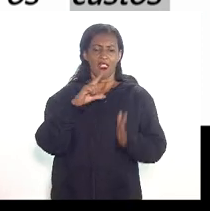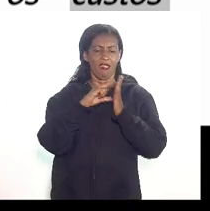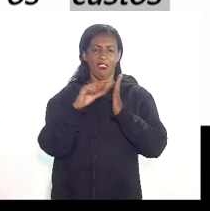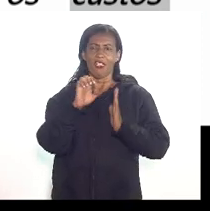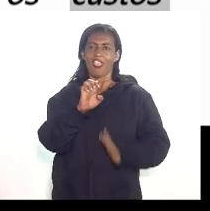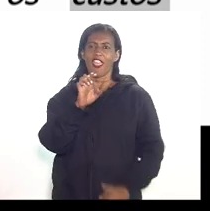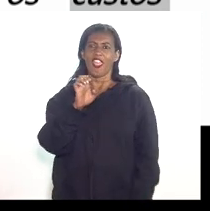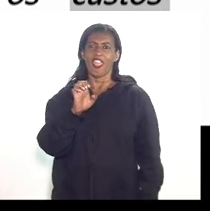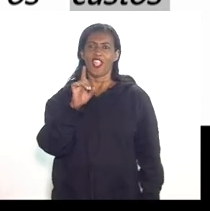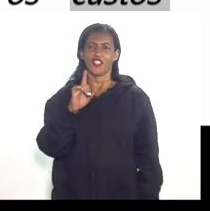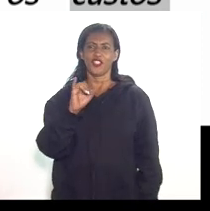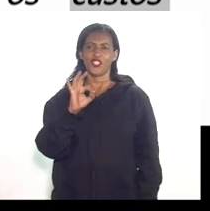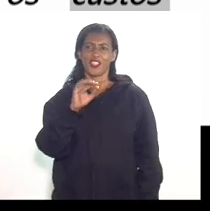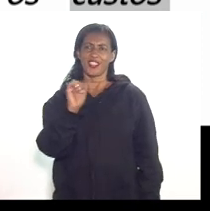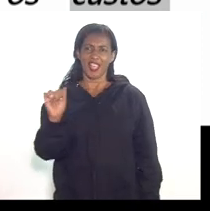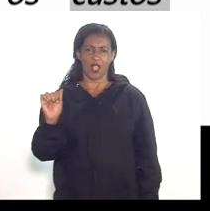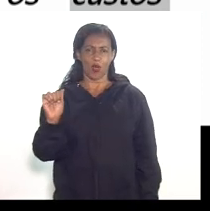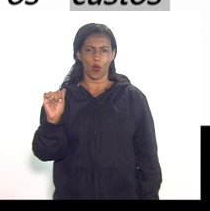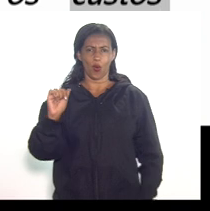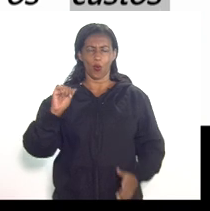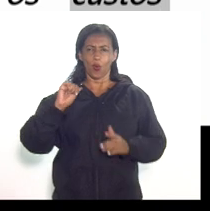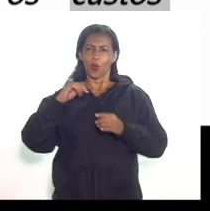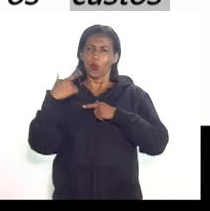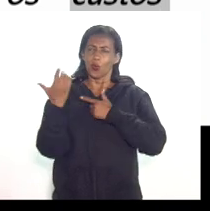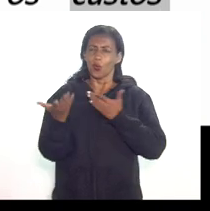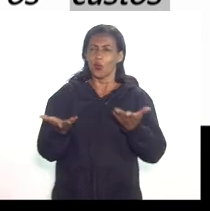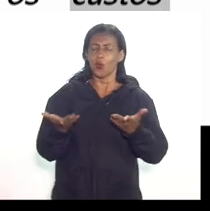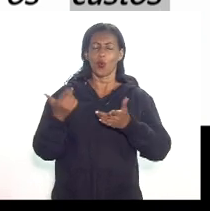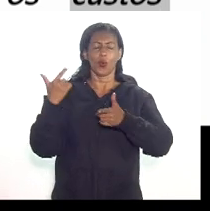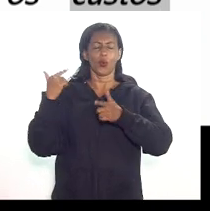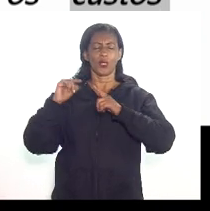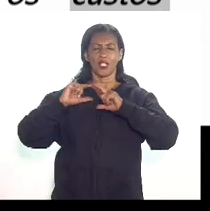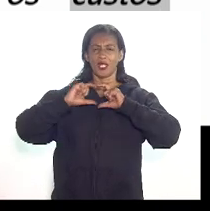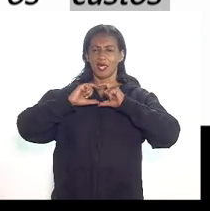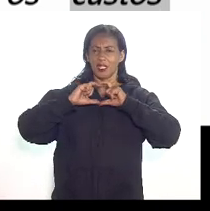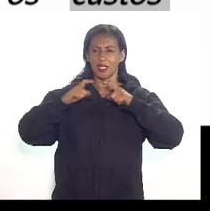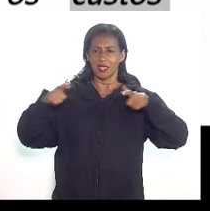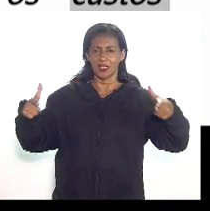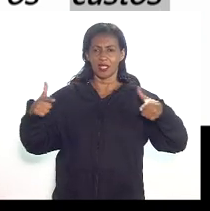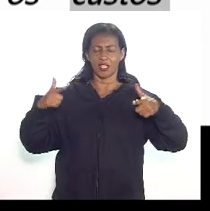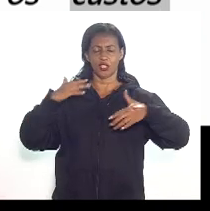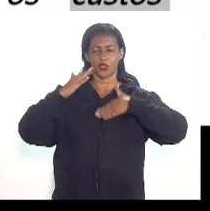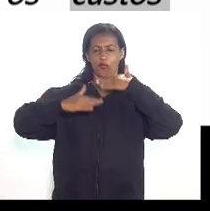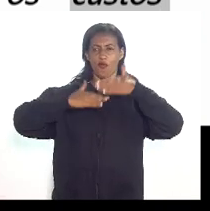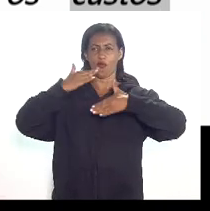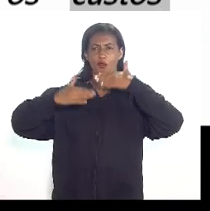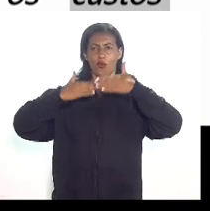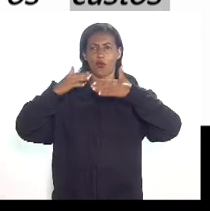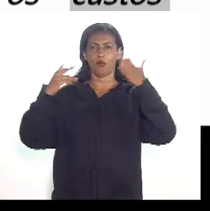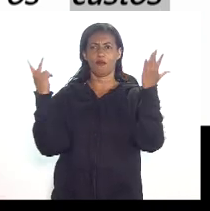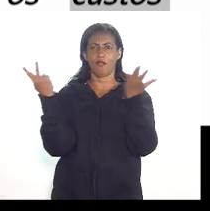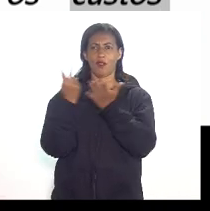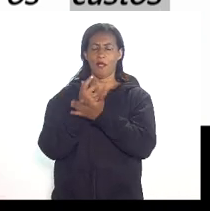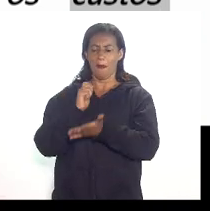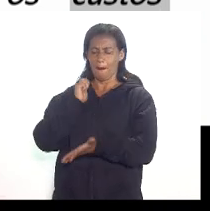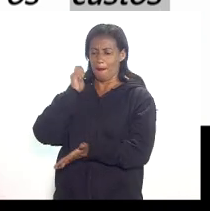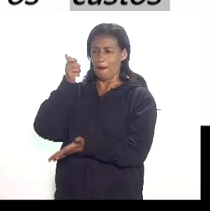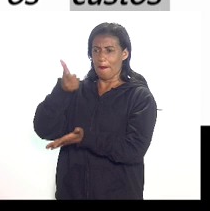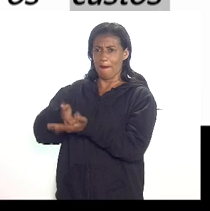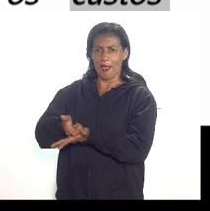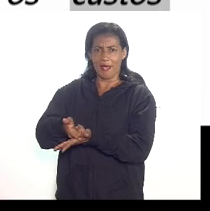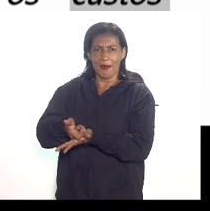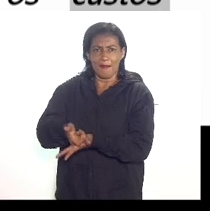que nos casos de grande volume de produção ou de grande rentabilidade, haverá o pagamento de uma participação especial